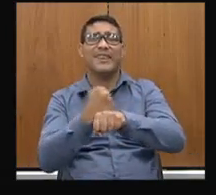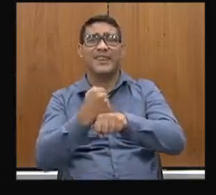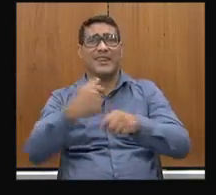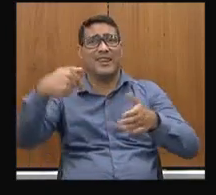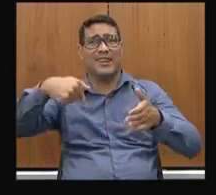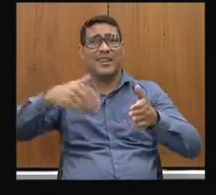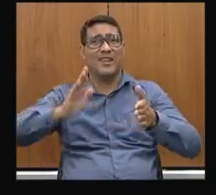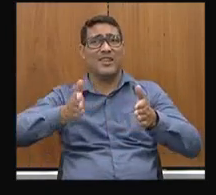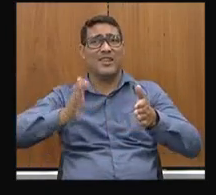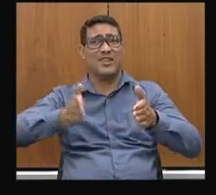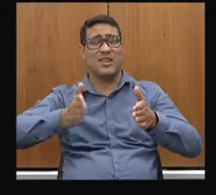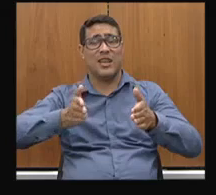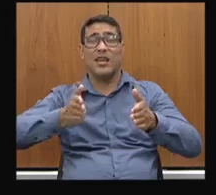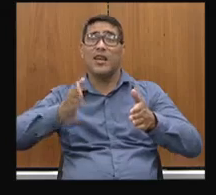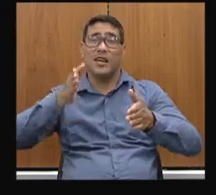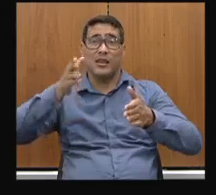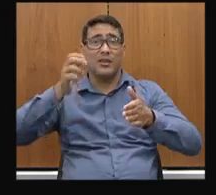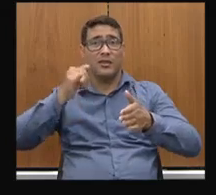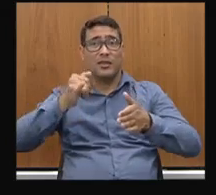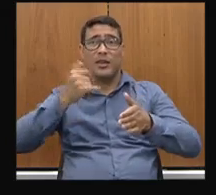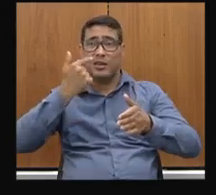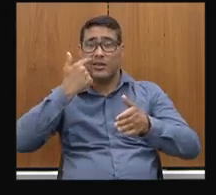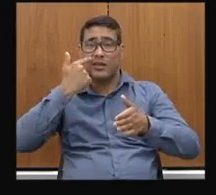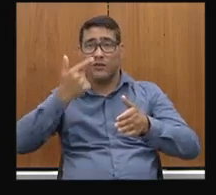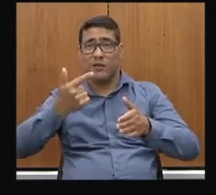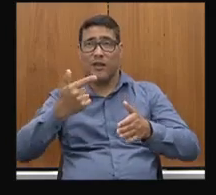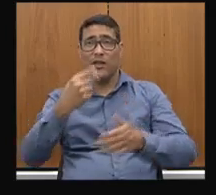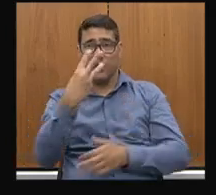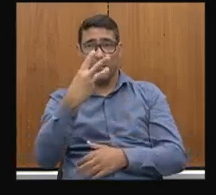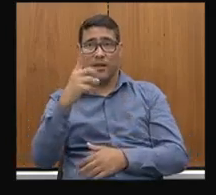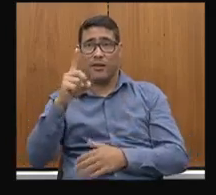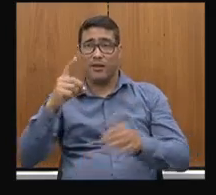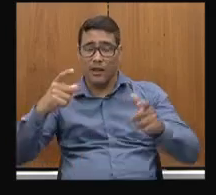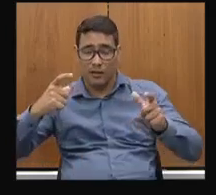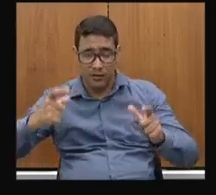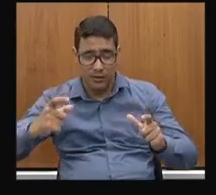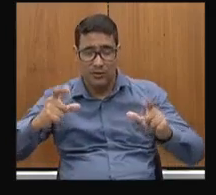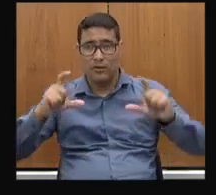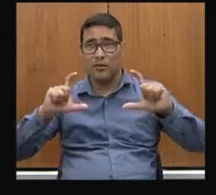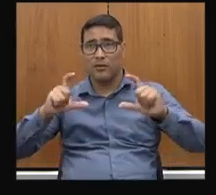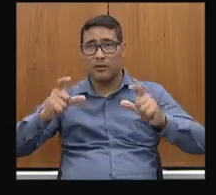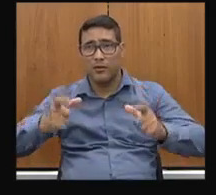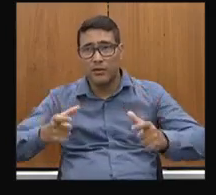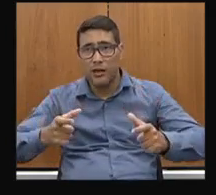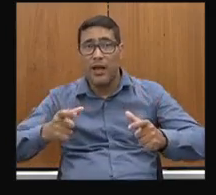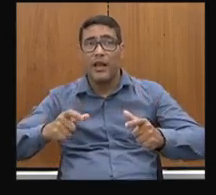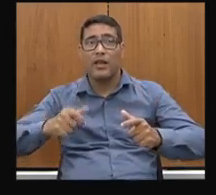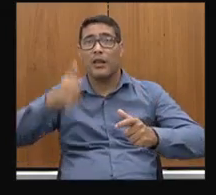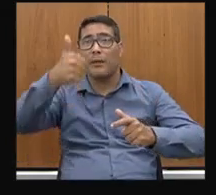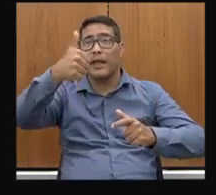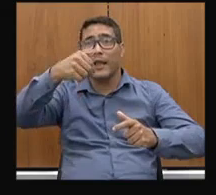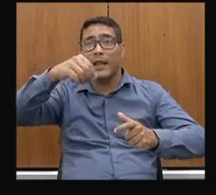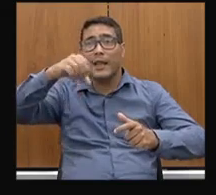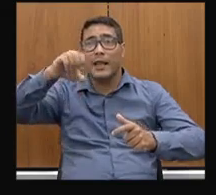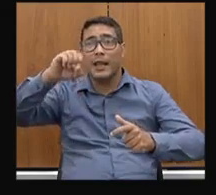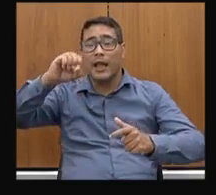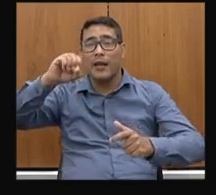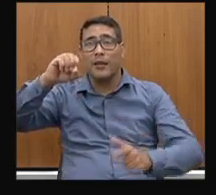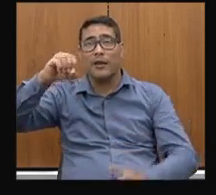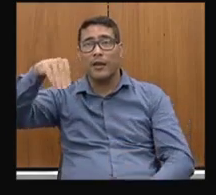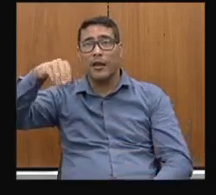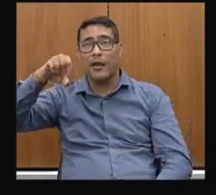se fosse olhar ela de uma maneira tridimensional, ela tem mais de 10 metros de cada lado.